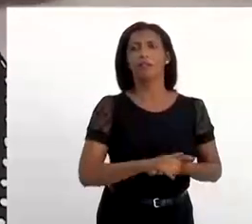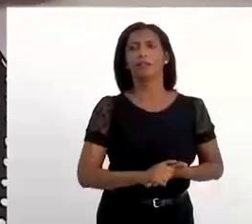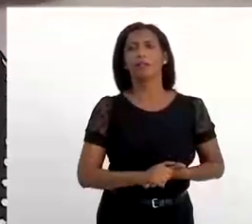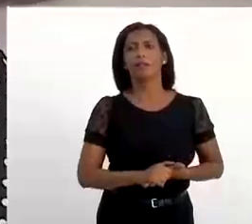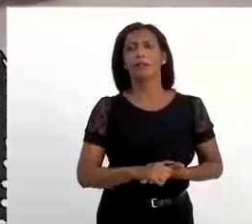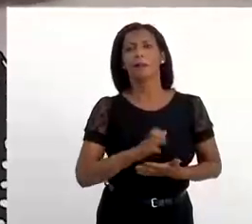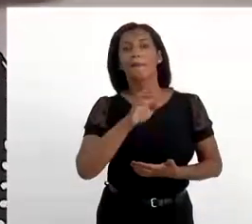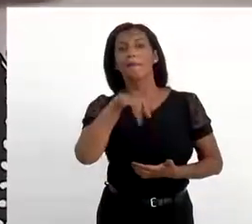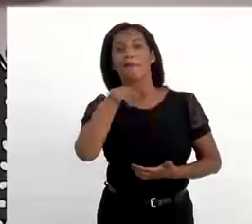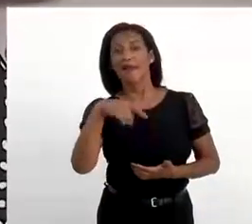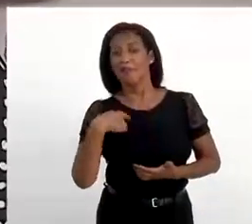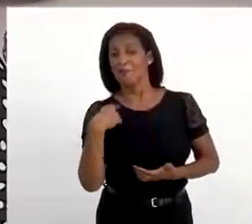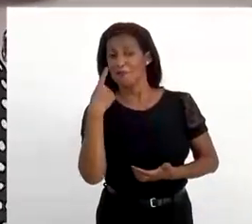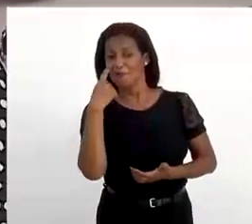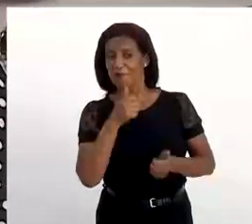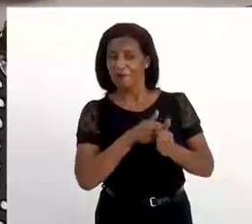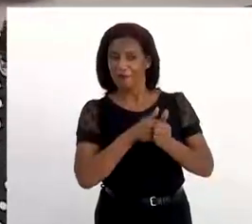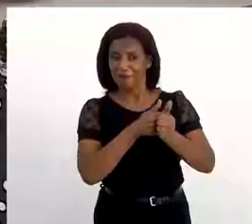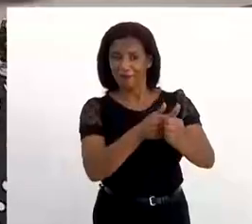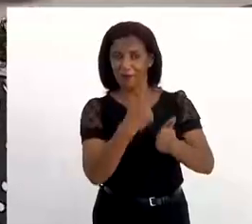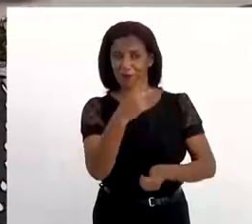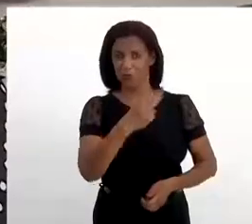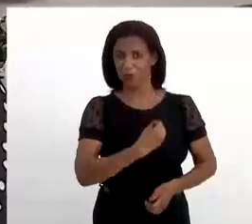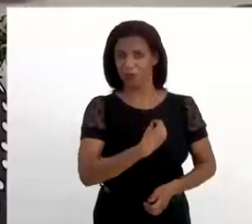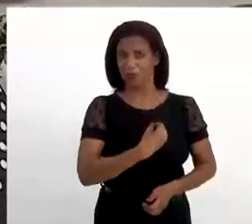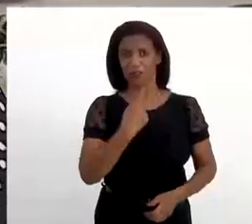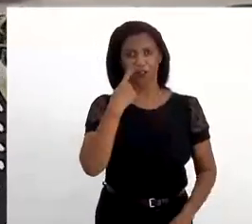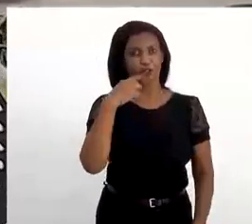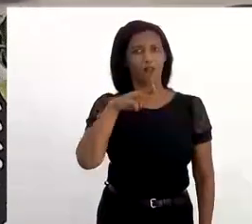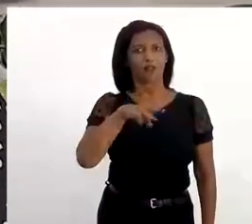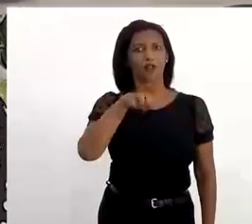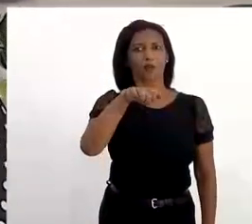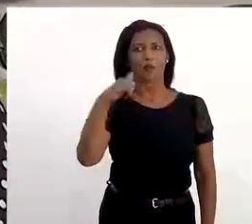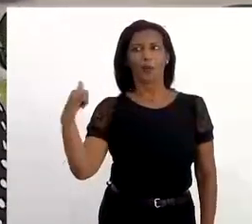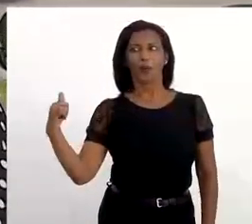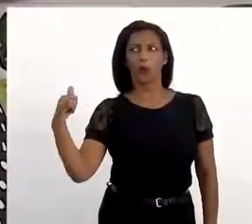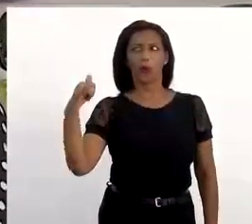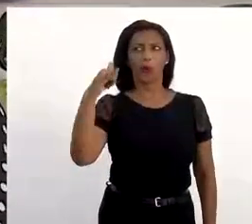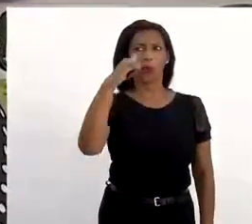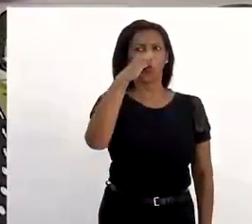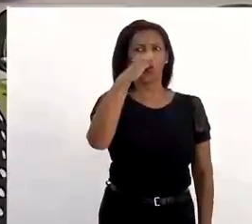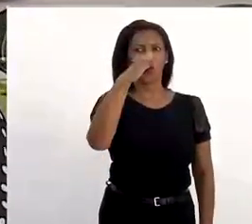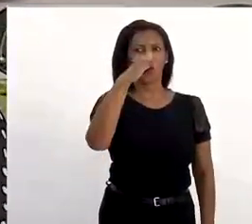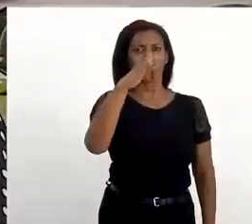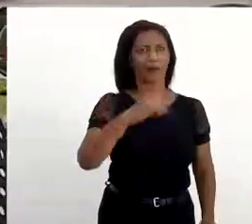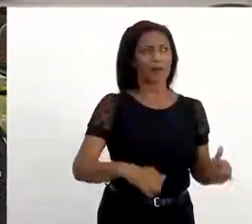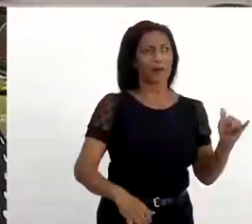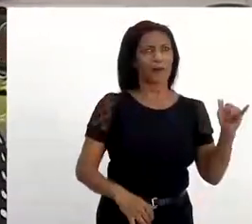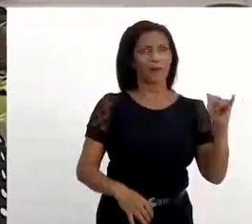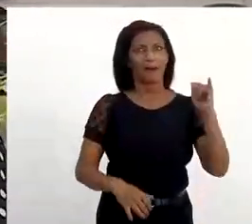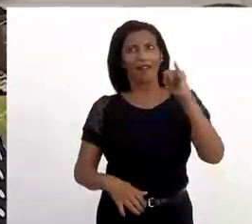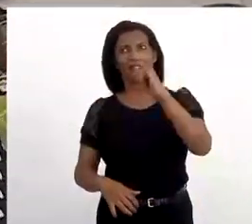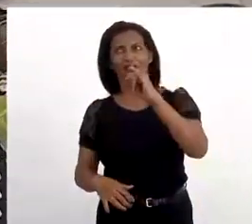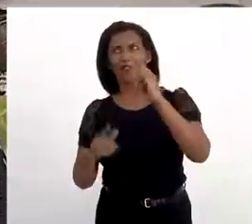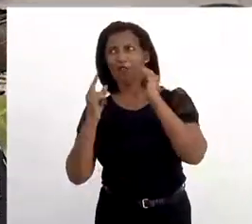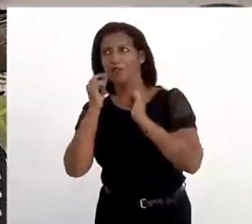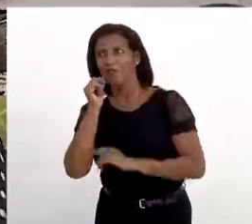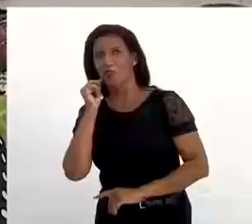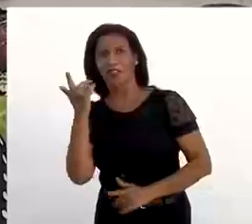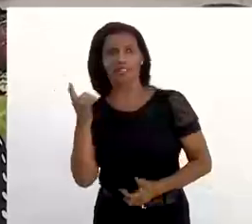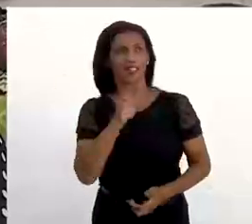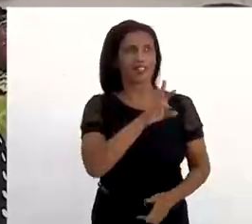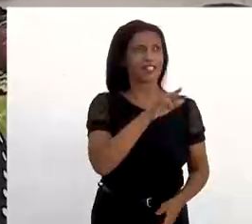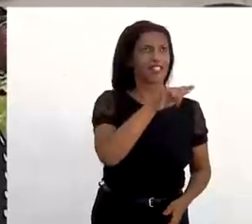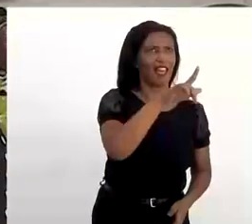senhora. Eu só vejo Mãe Nilce no aeroporto. Partiu Fortaleza, partiu Ceará, partiu.